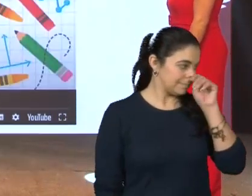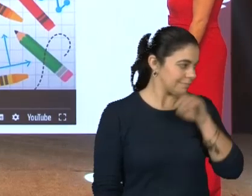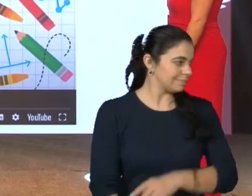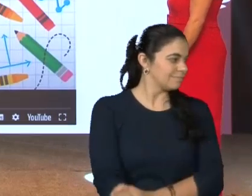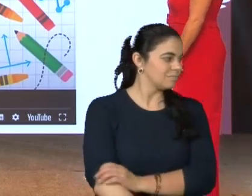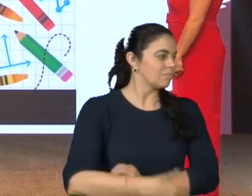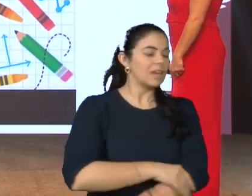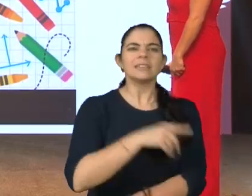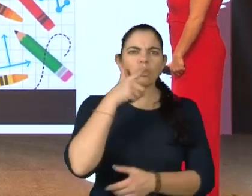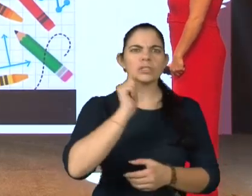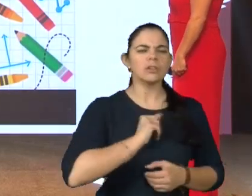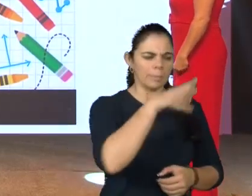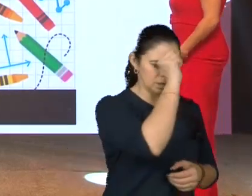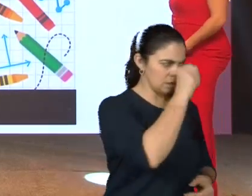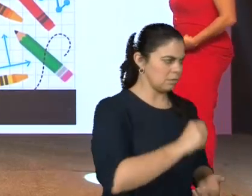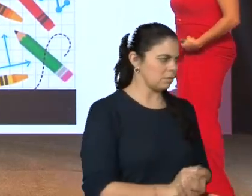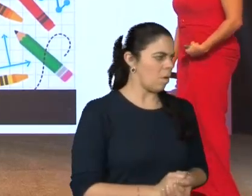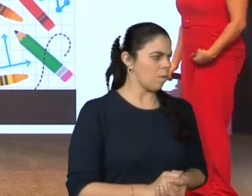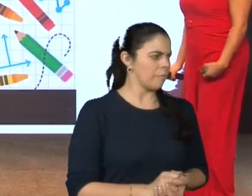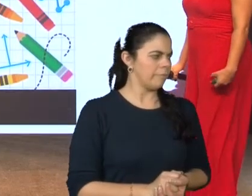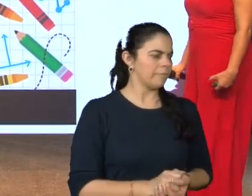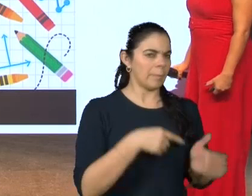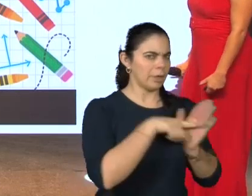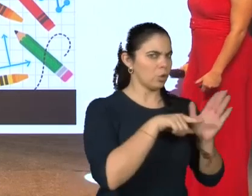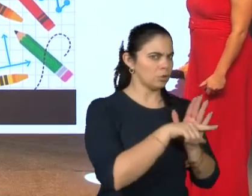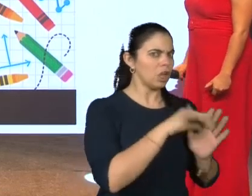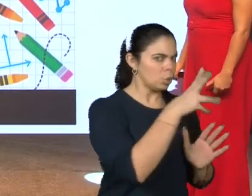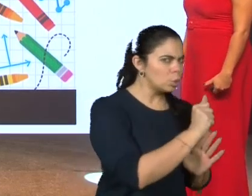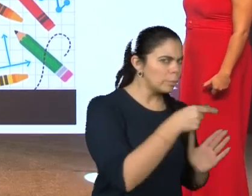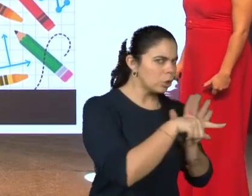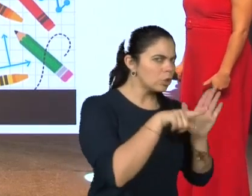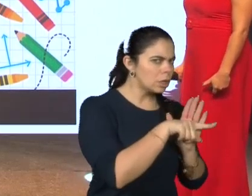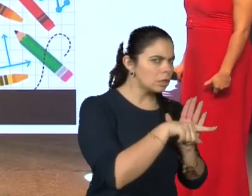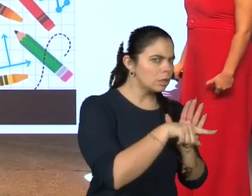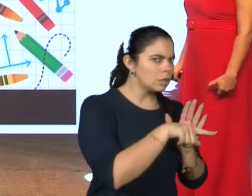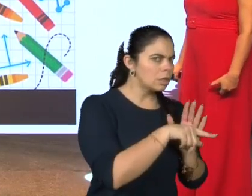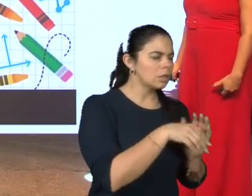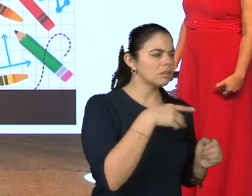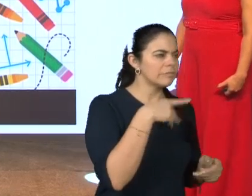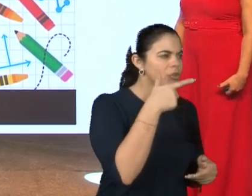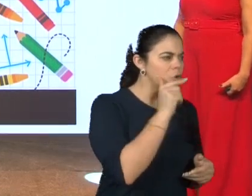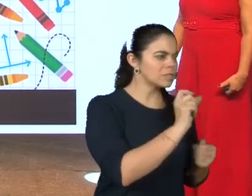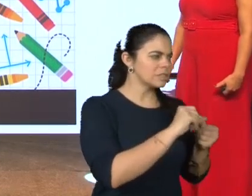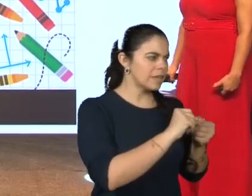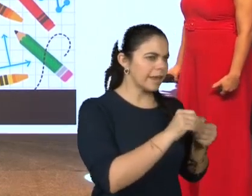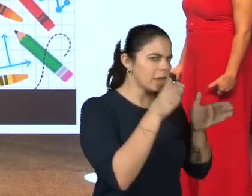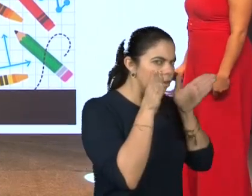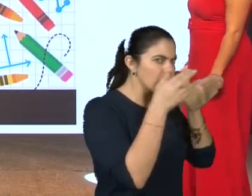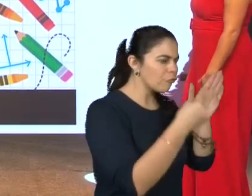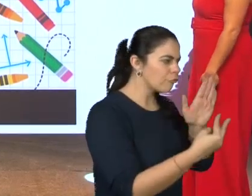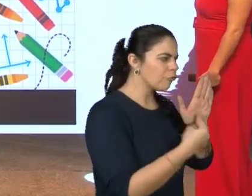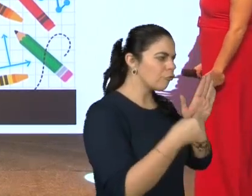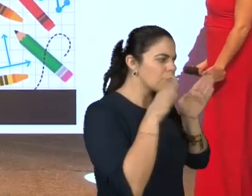Você está conseguindo aprender? Sim. Tudo? Tudo. Consegue se manter concentrado?